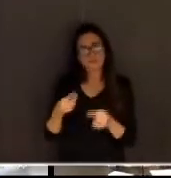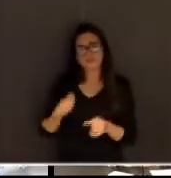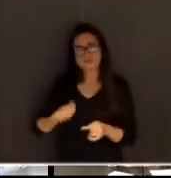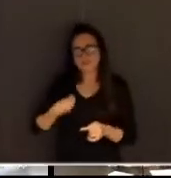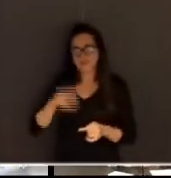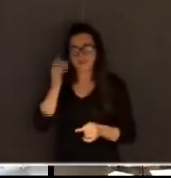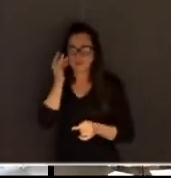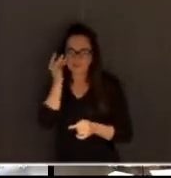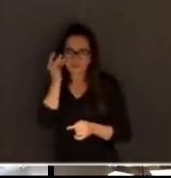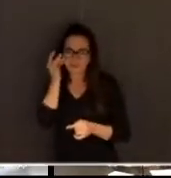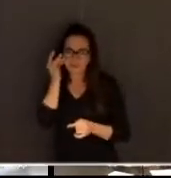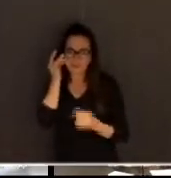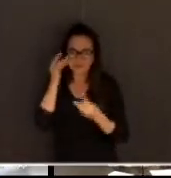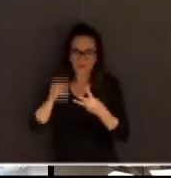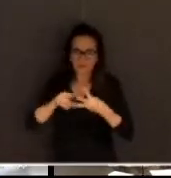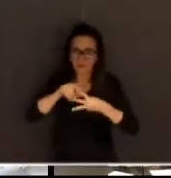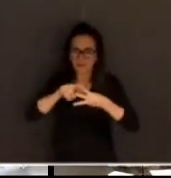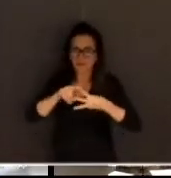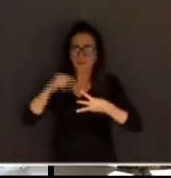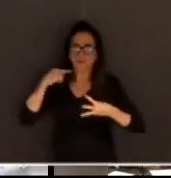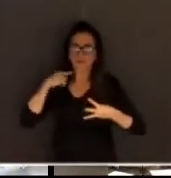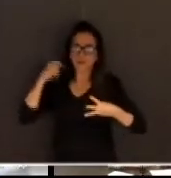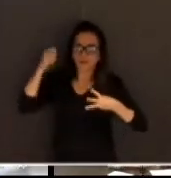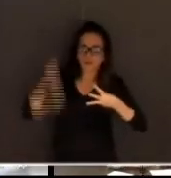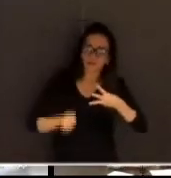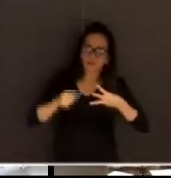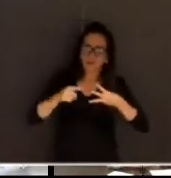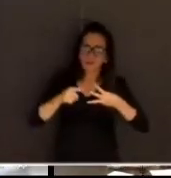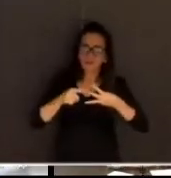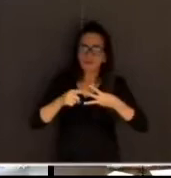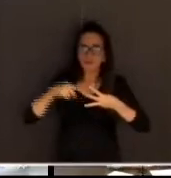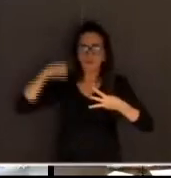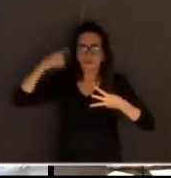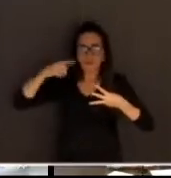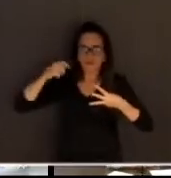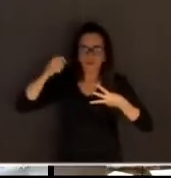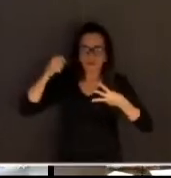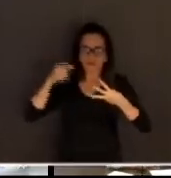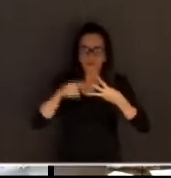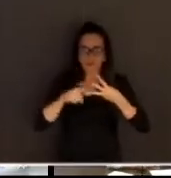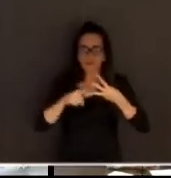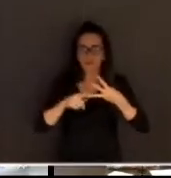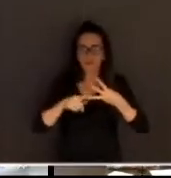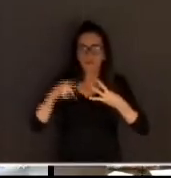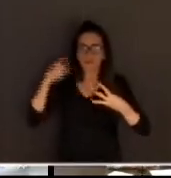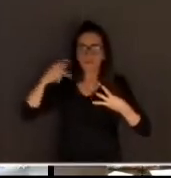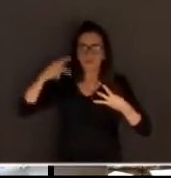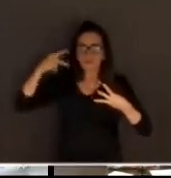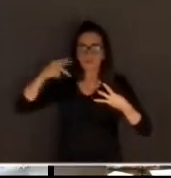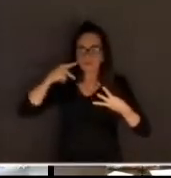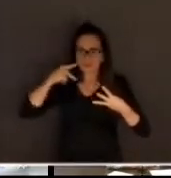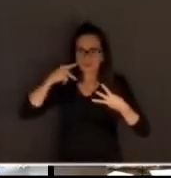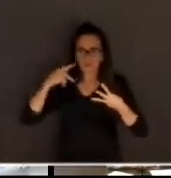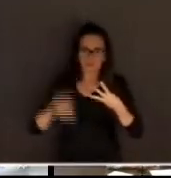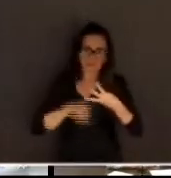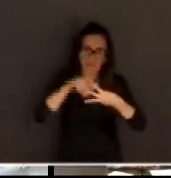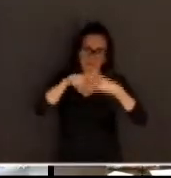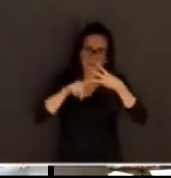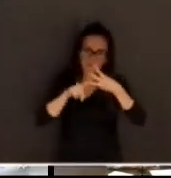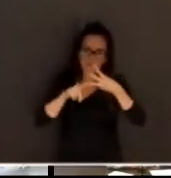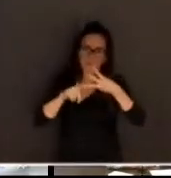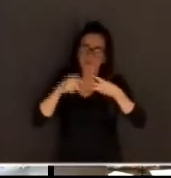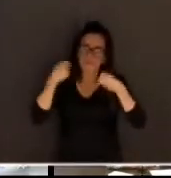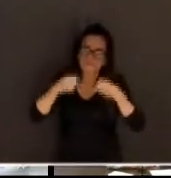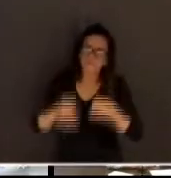Você não vai ficar em casa, César, sob a hipótese de que o advogado vá. Porque você